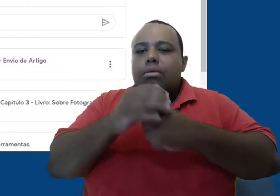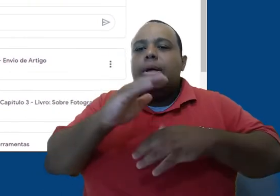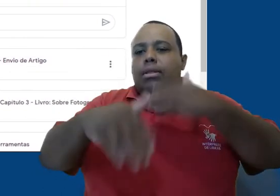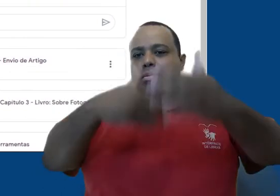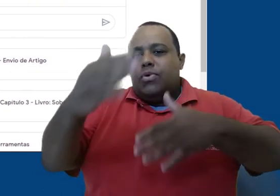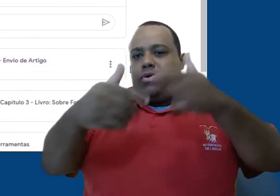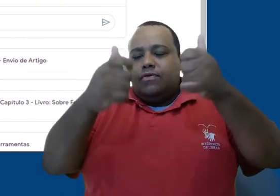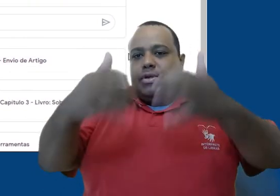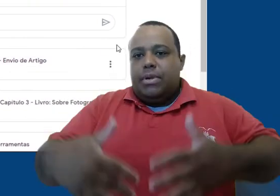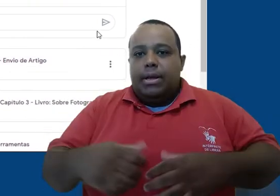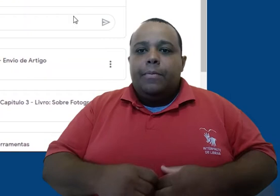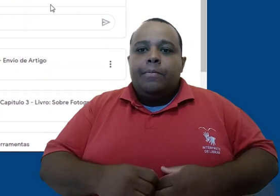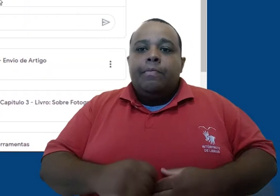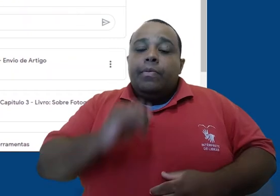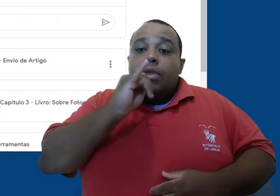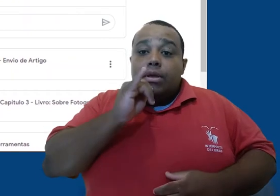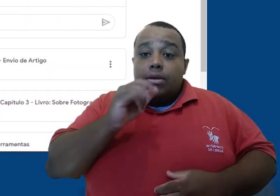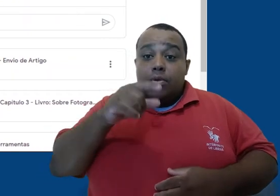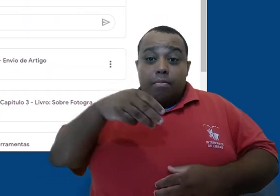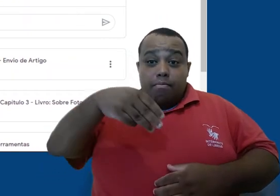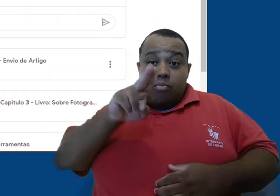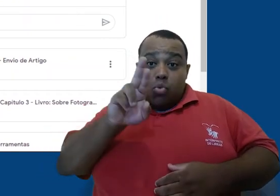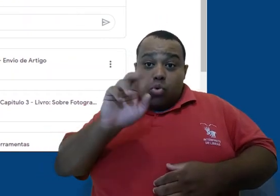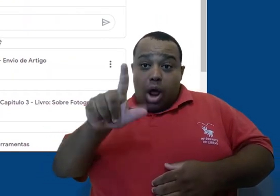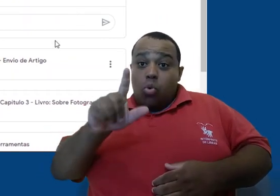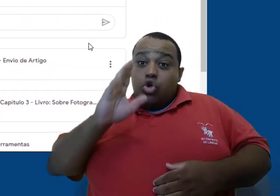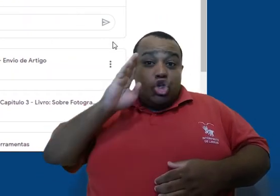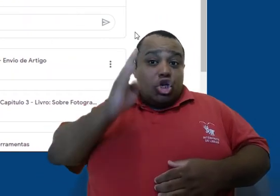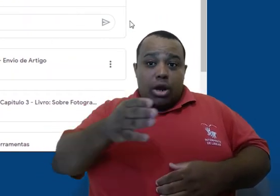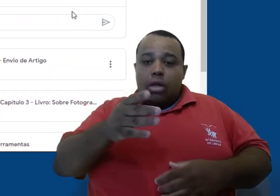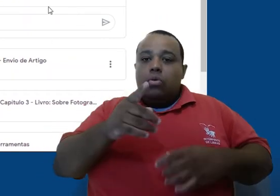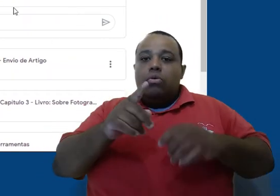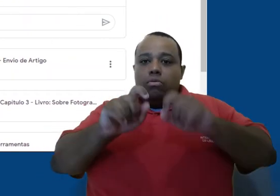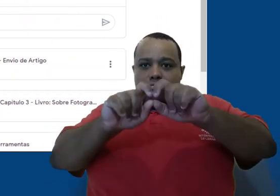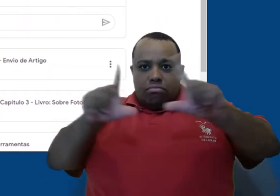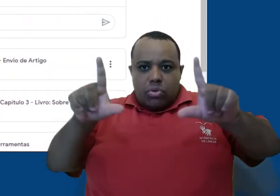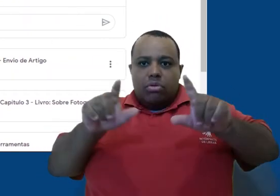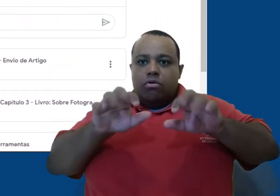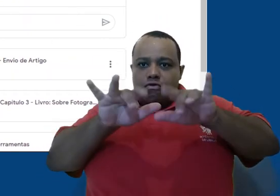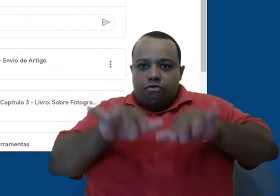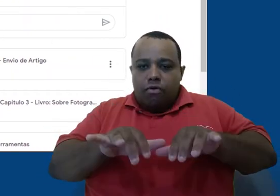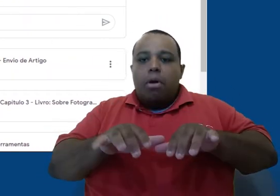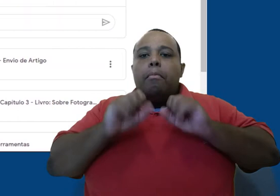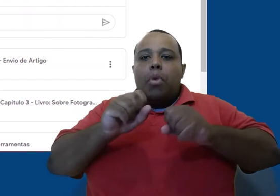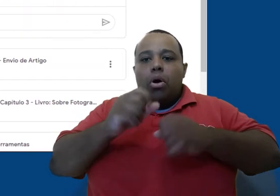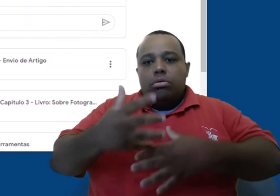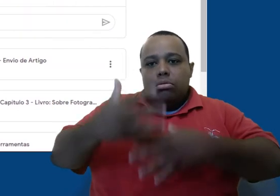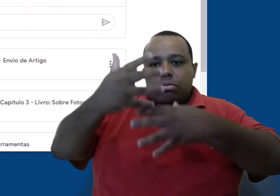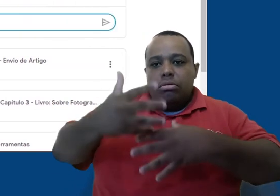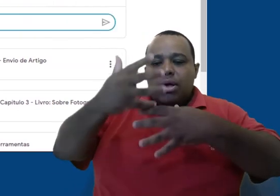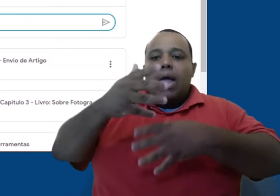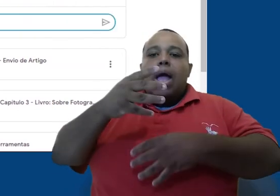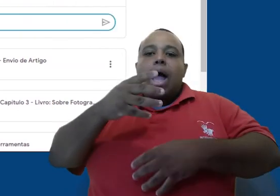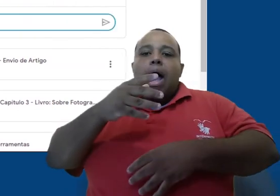que, quando criamos uma postagem diretamente no mural, é possível que alunos e professores façam comentários diretamente por aqui, no campo Adicionar